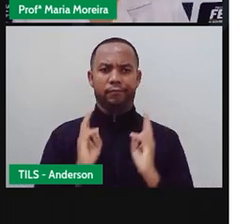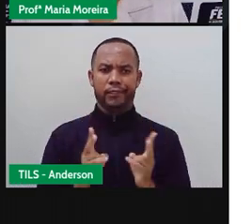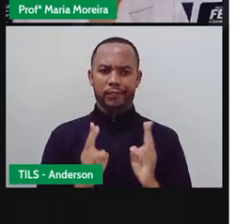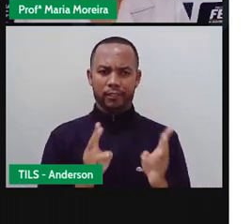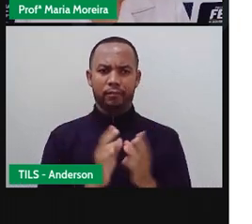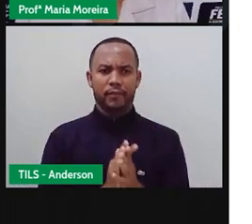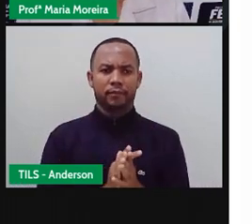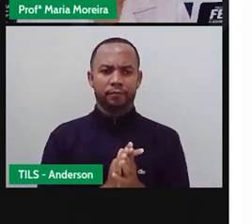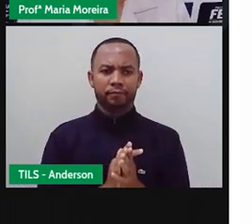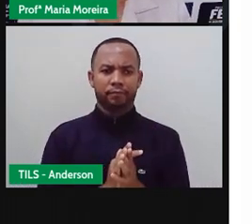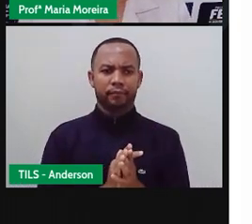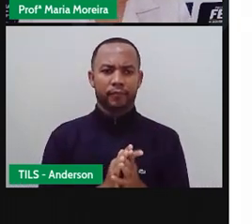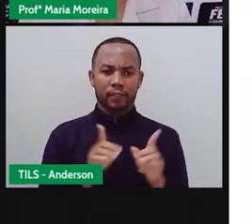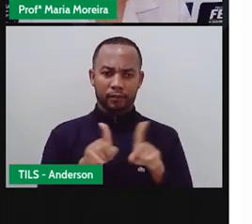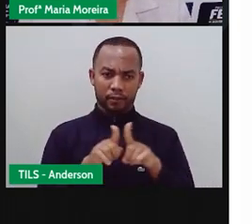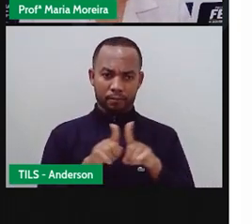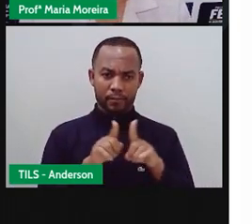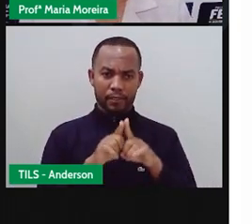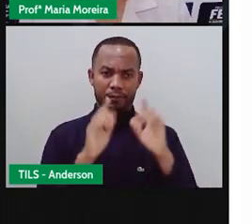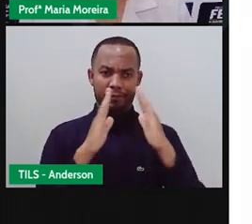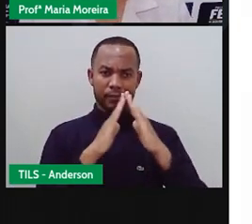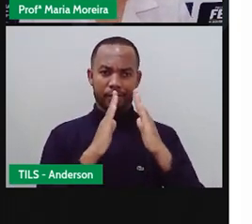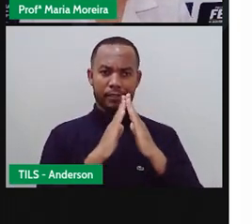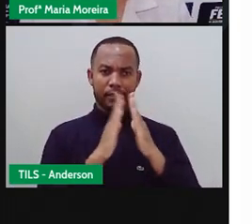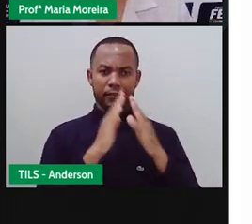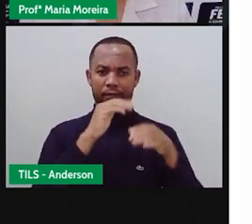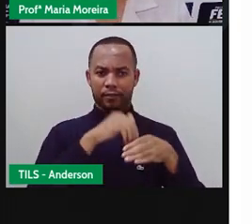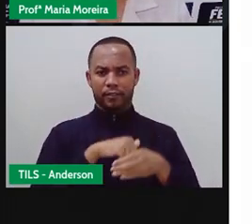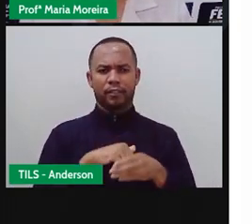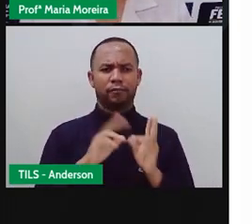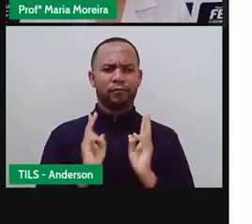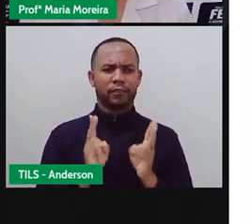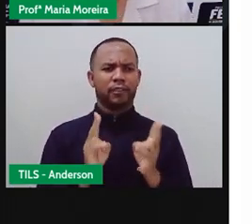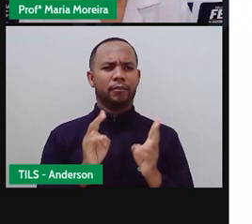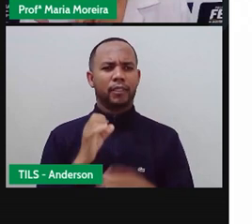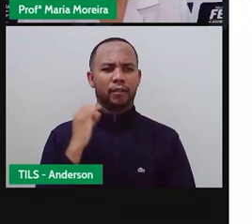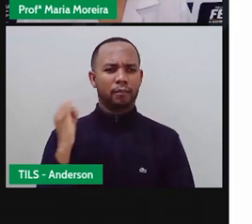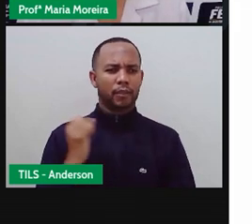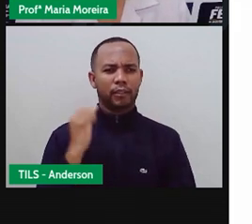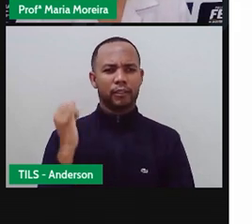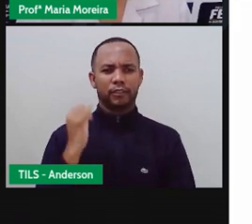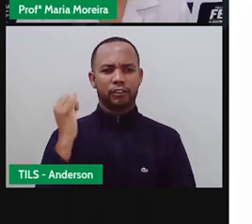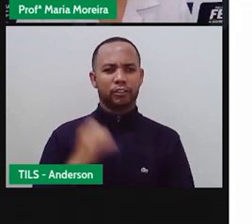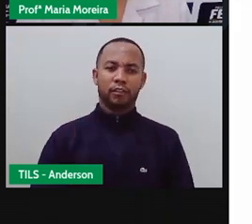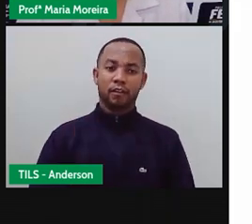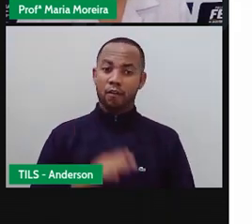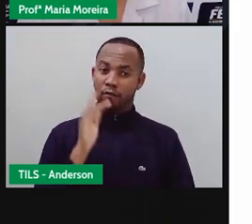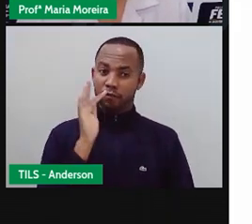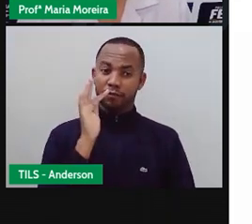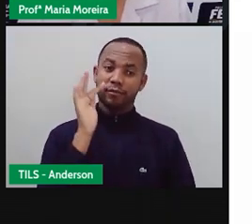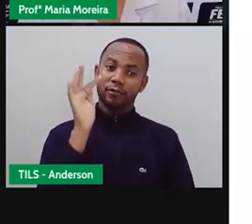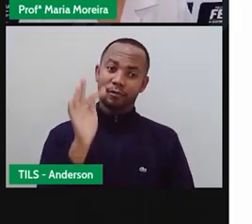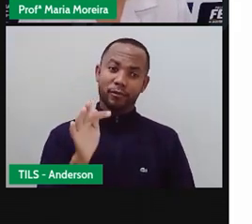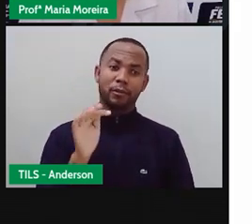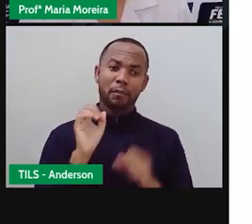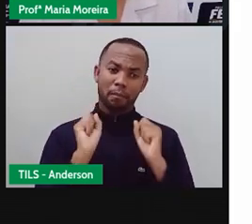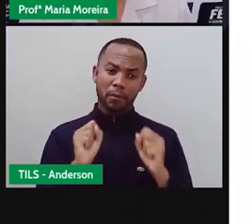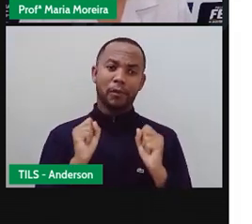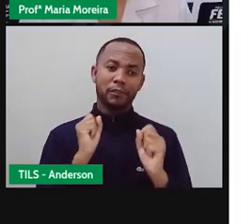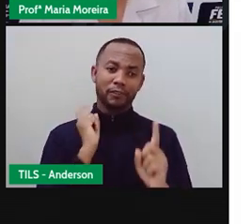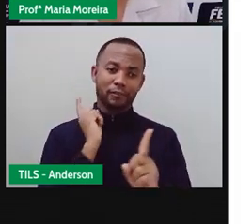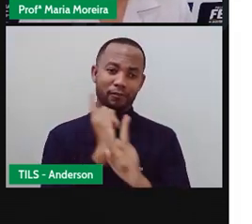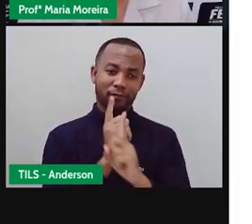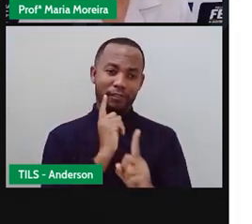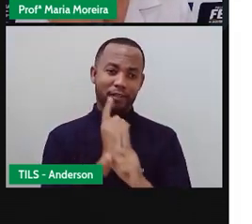pratiquem isolamento social Distanciamento social Se possível for Pra que em breve a gente possa estar aí Mais uma vez